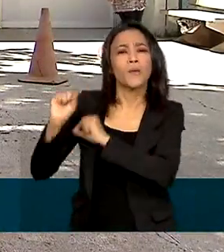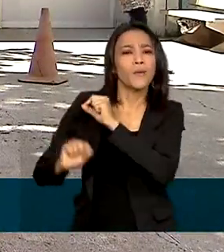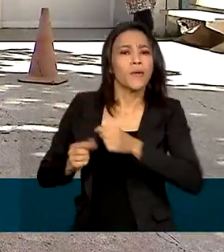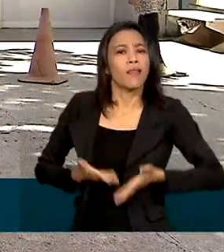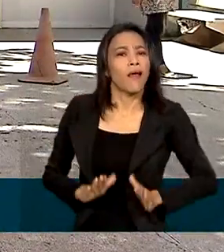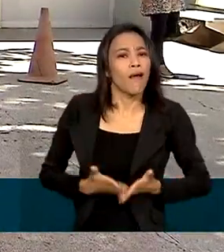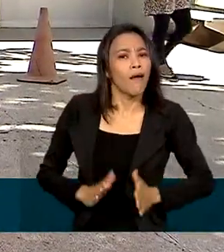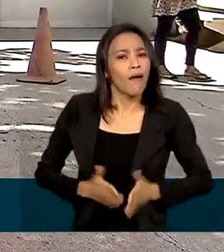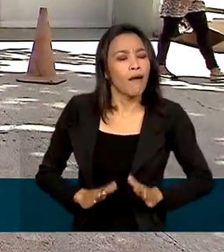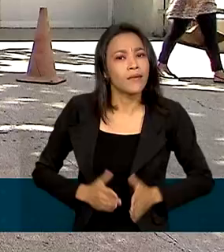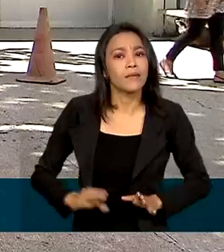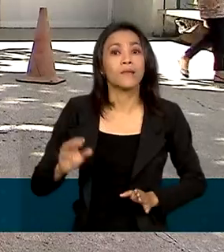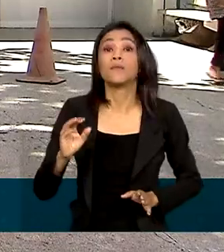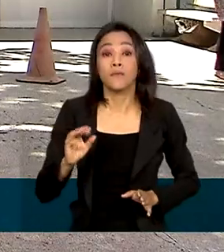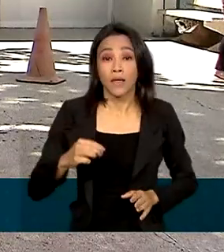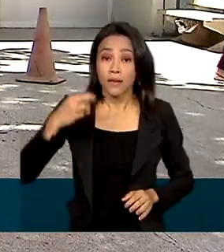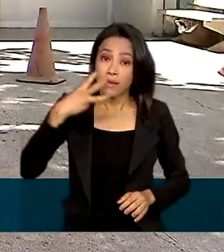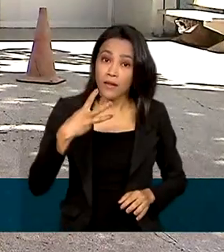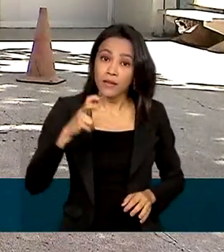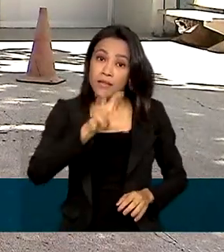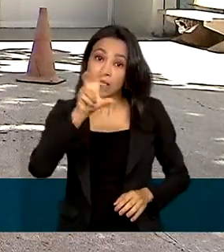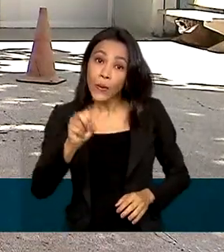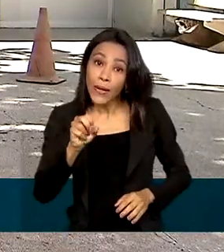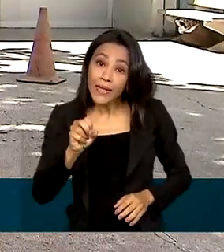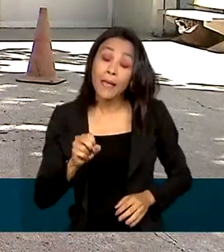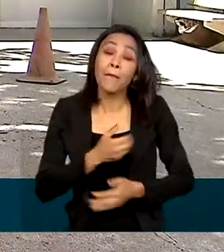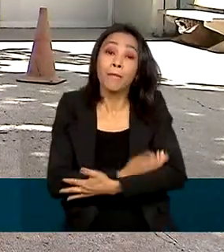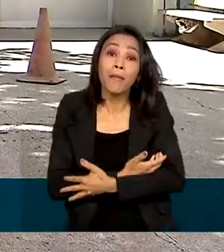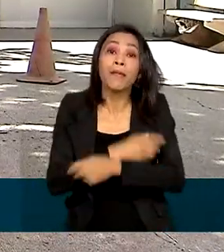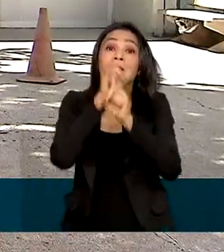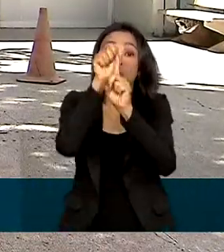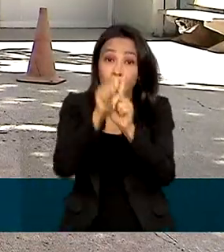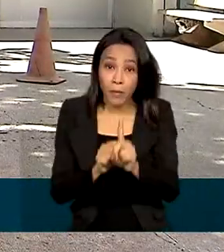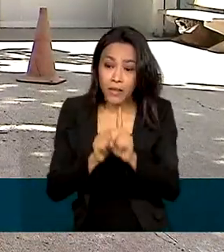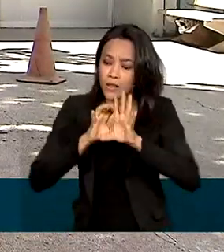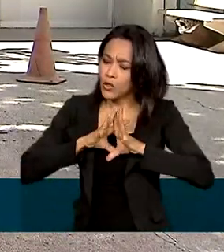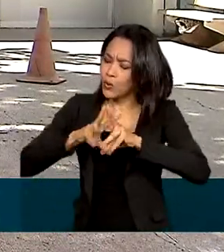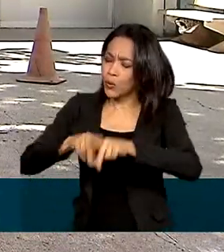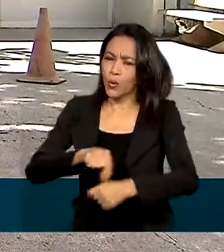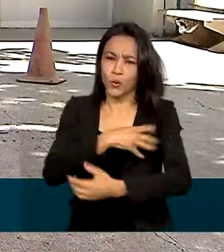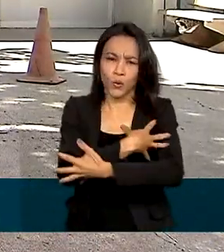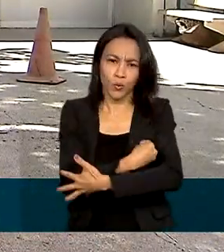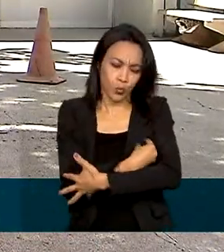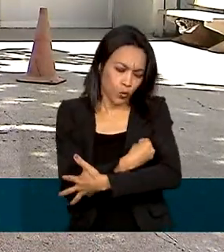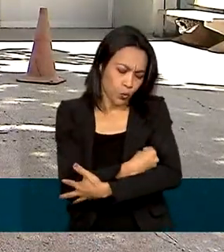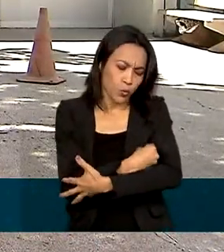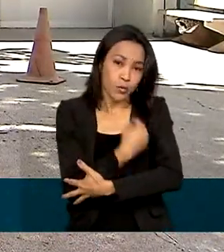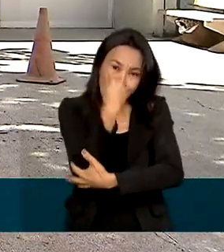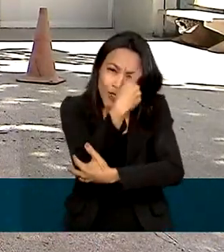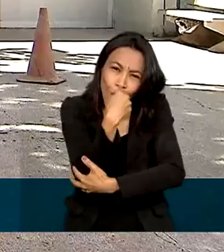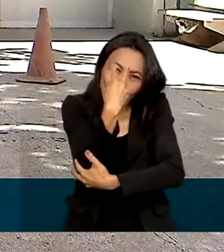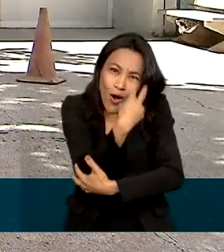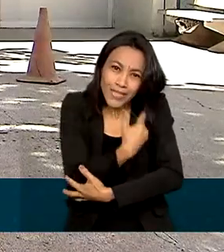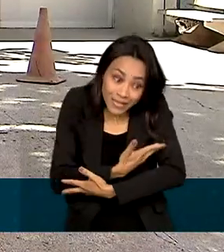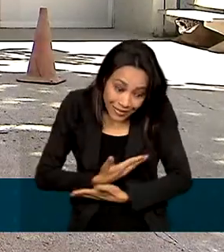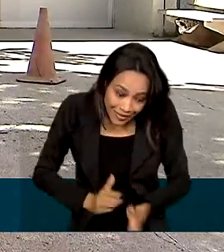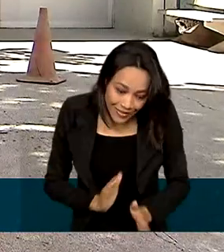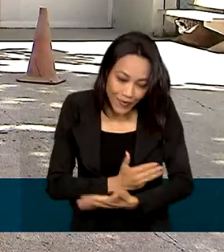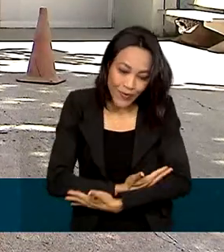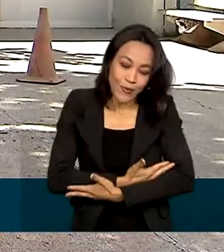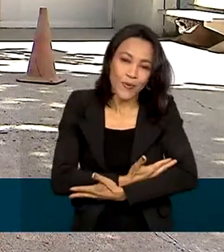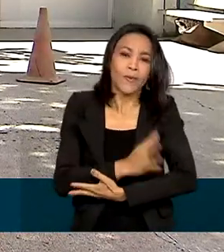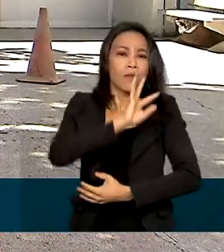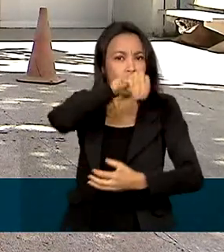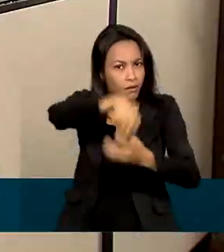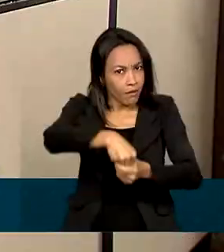mês cerca de 350 bebês e todos são amamentados nas primeiras horas, ainda dentro